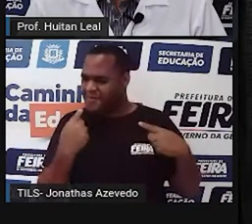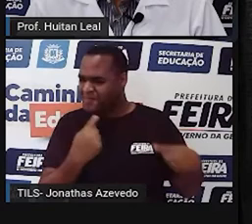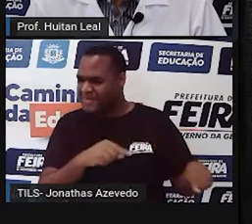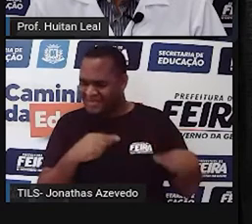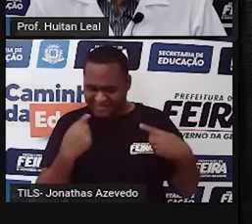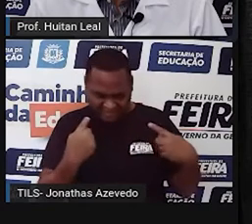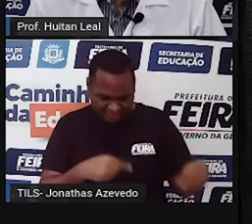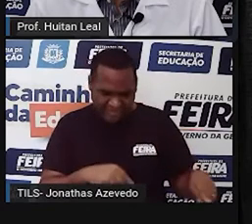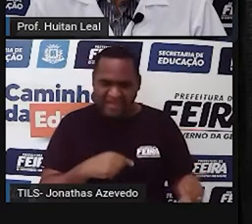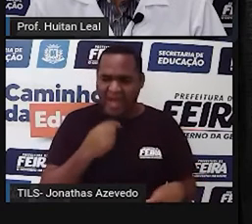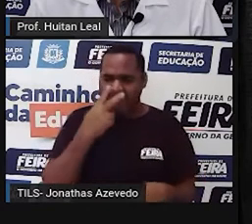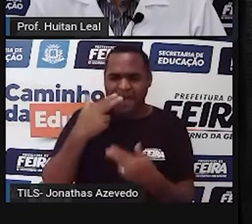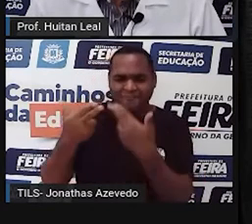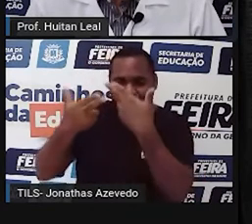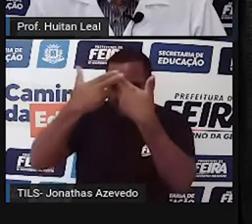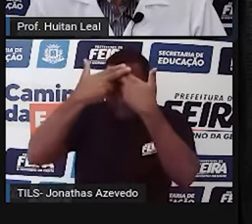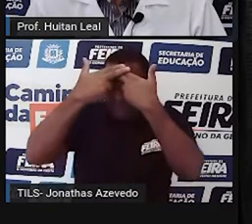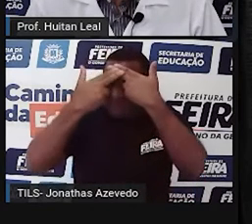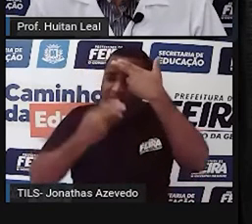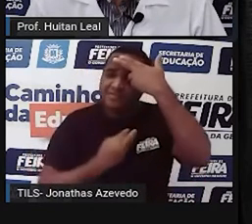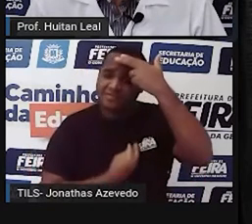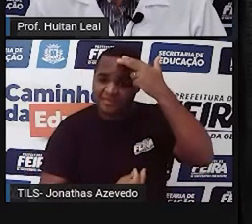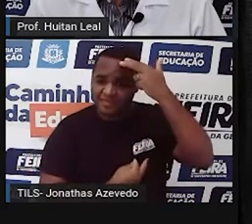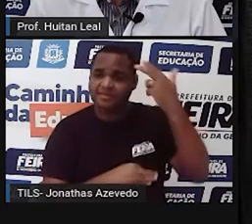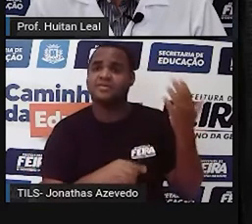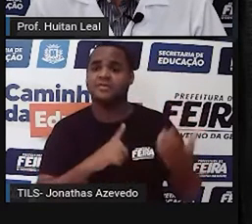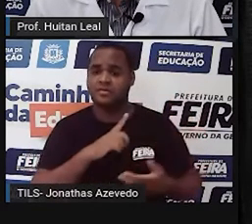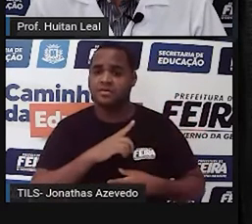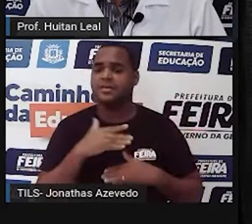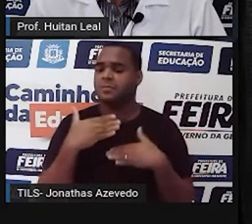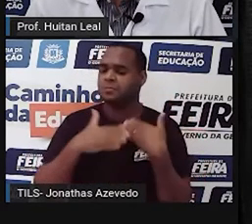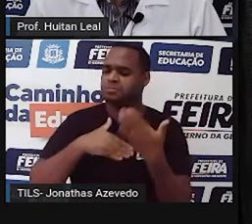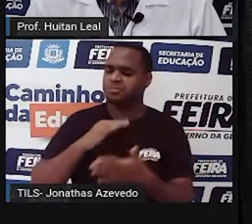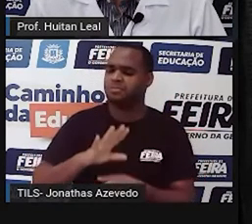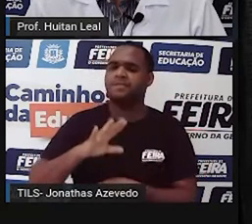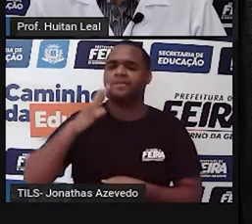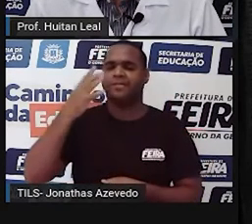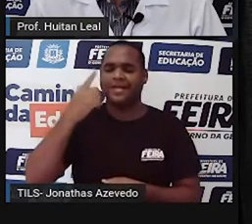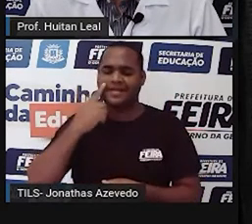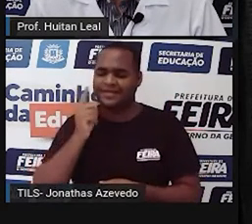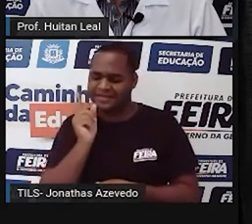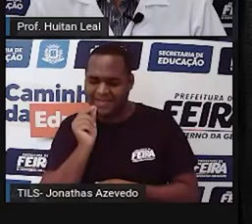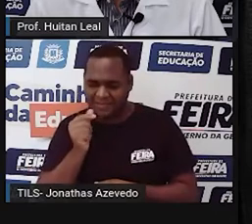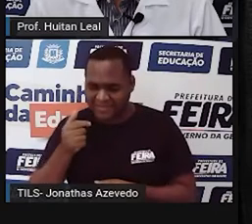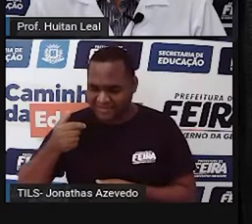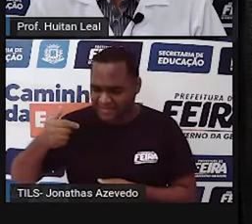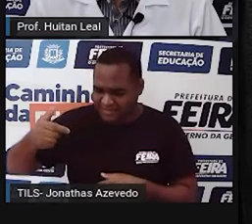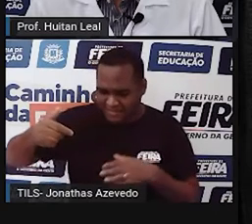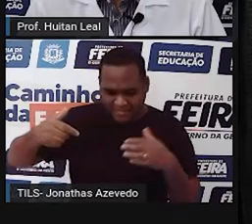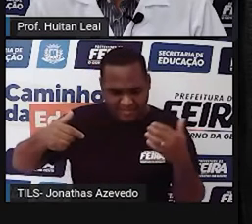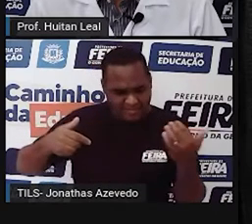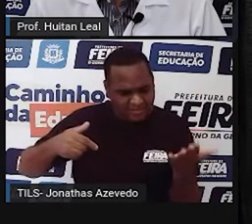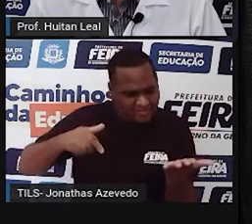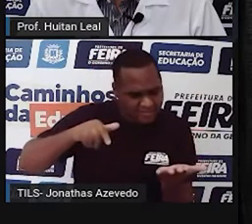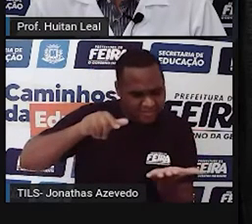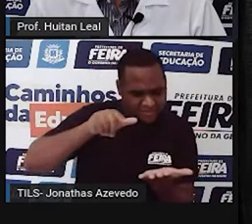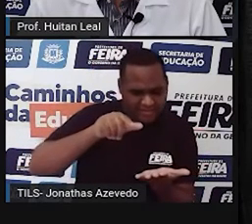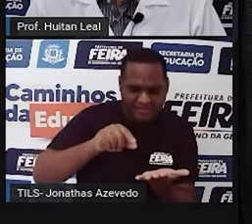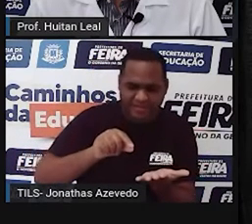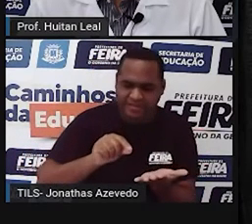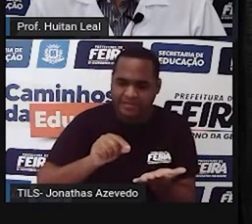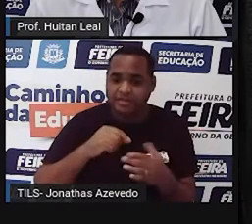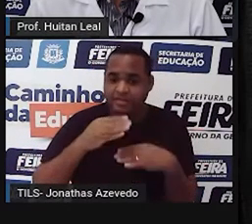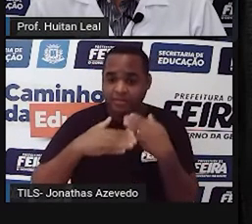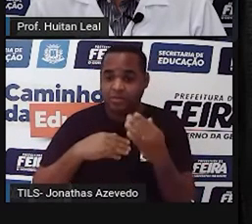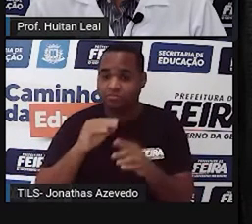ficou ressabiado. Foi pegando primeiro um lápis, depois um afago. E num dia